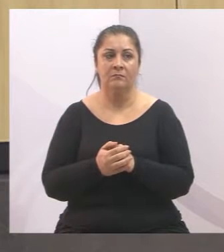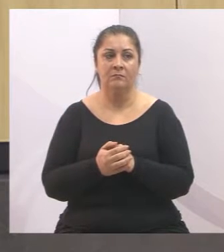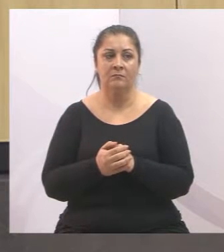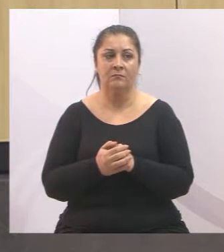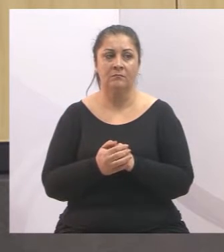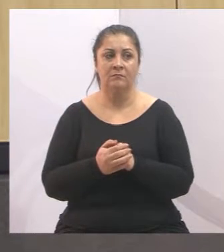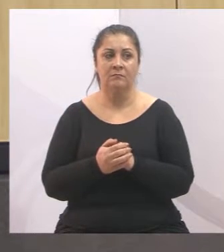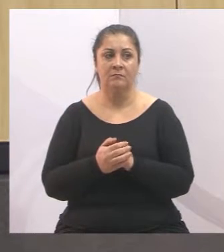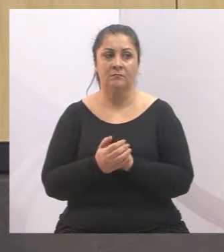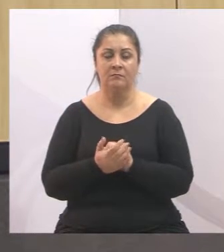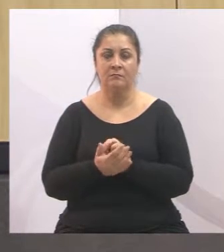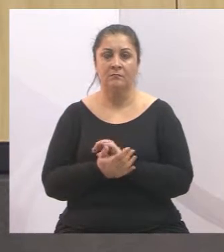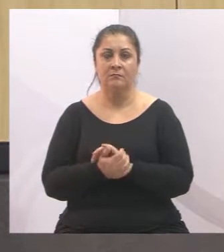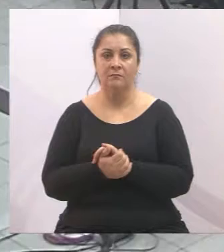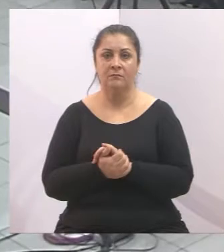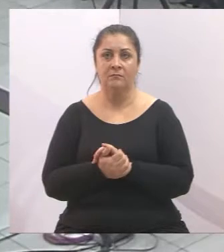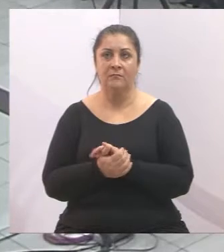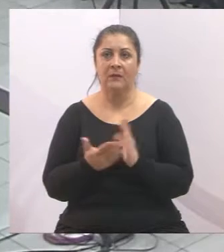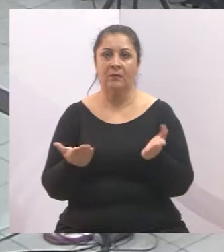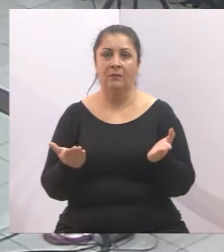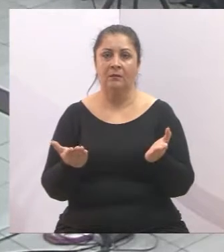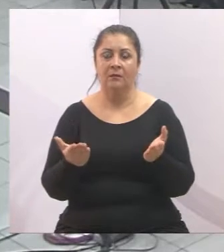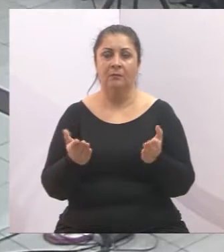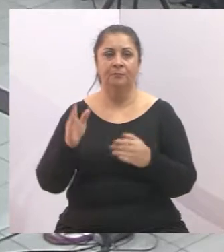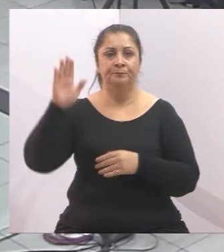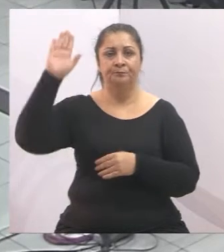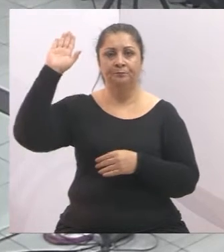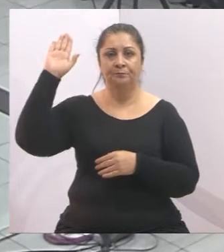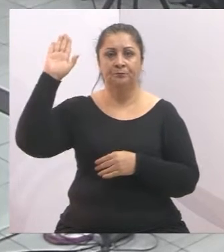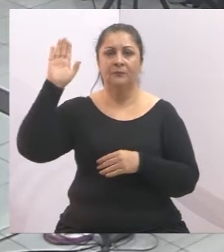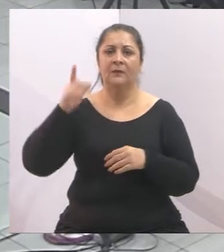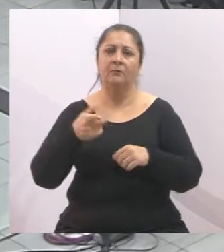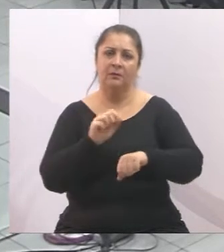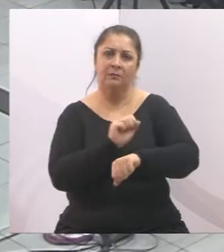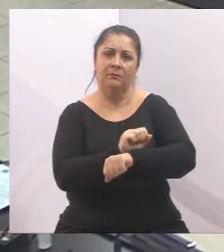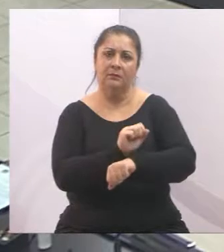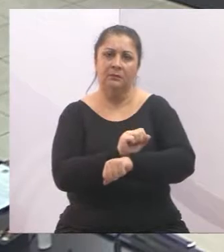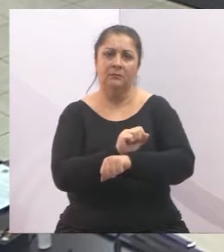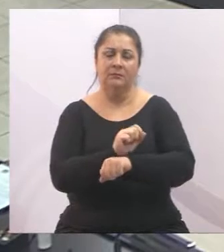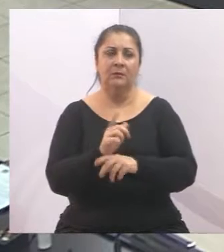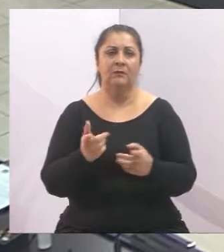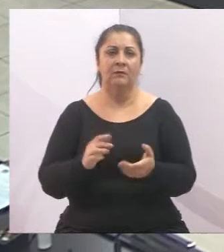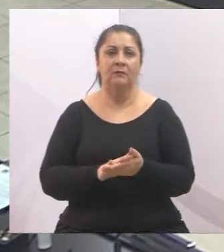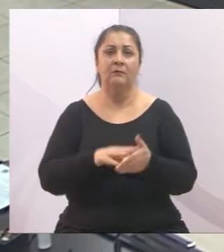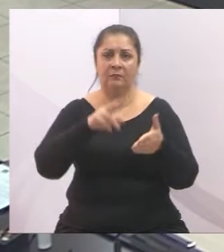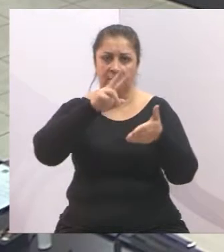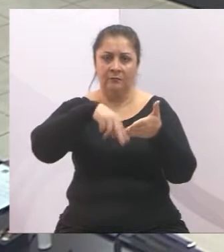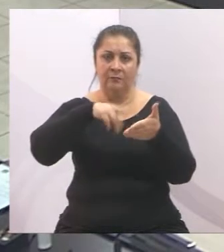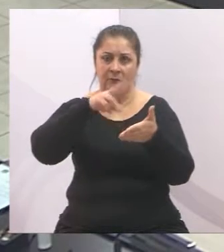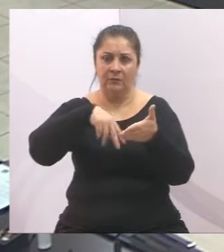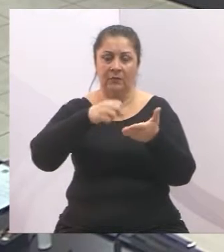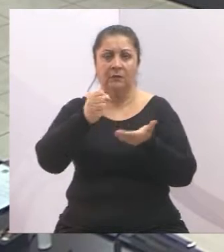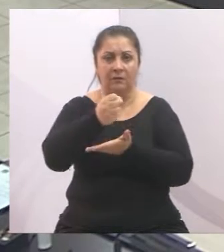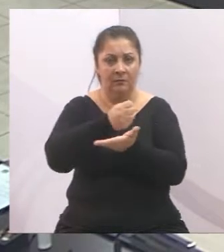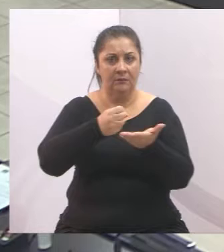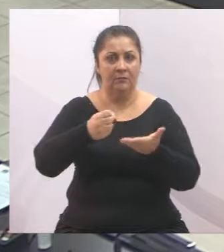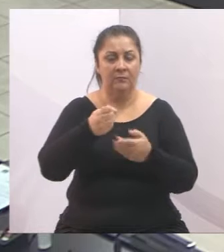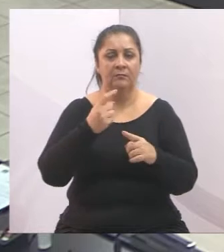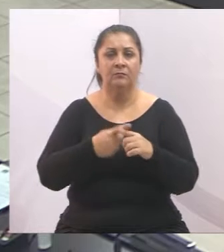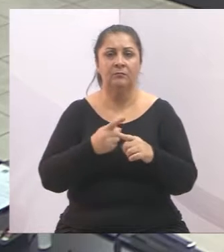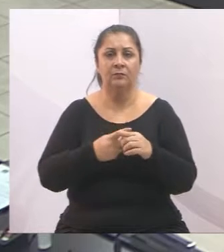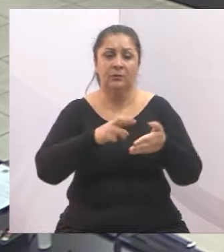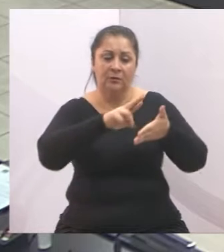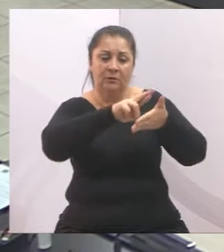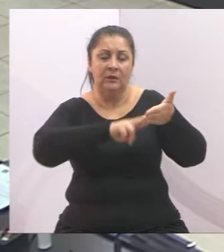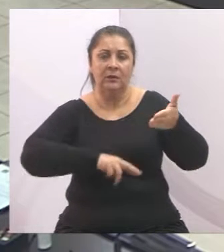pelo adiantar da hora e também as famílias que estão aqui, vamos fazer só a leitura da fundamentação, até porque o relatório vai ser